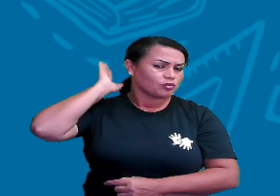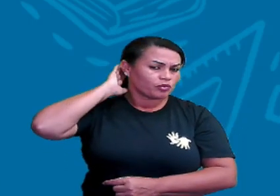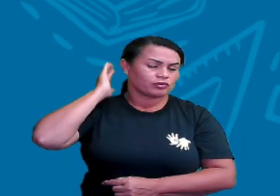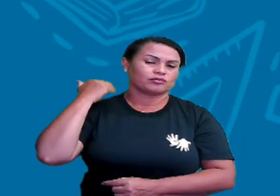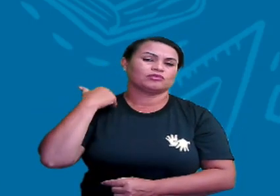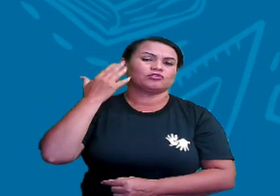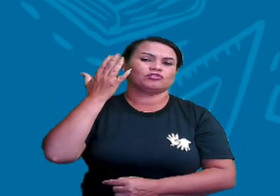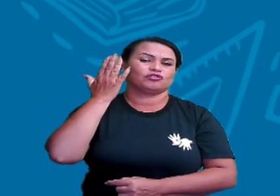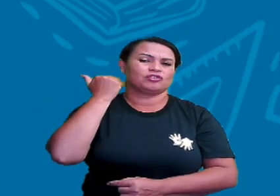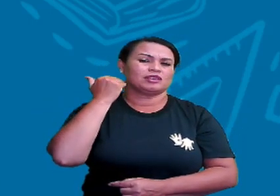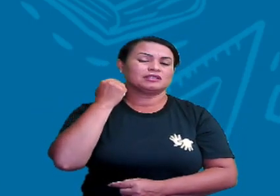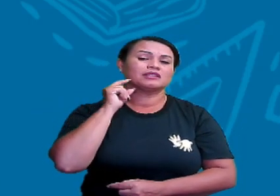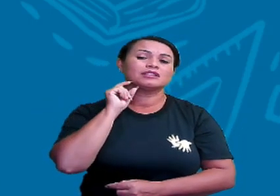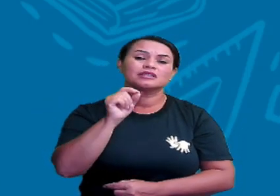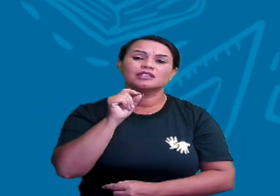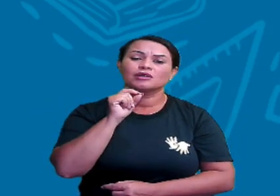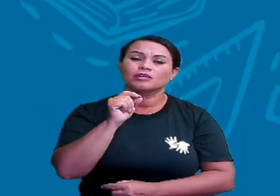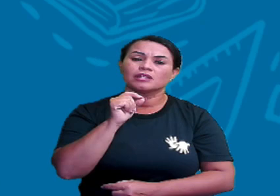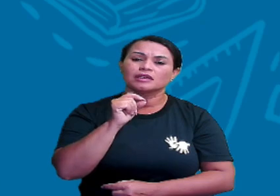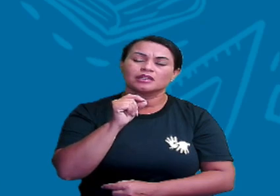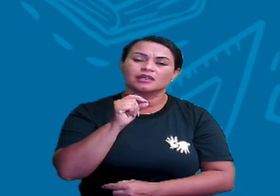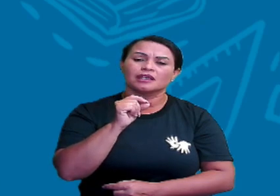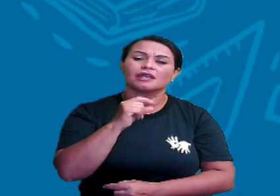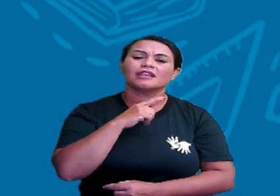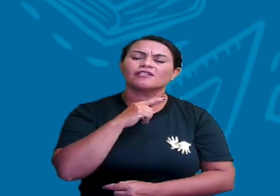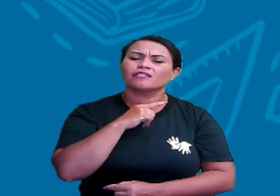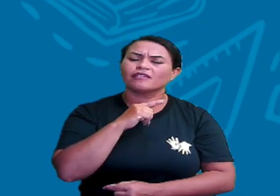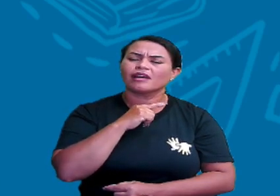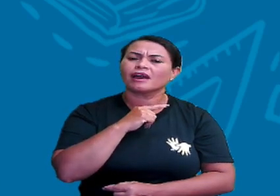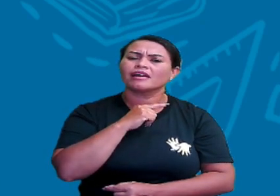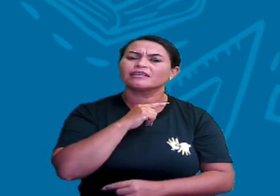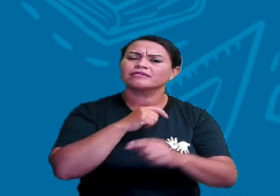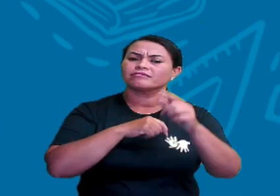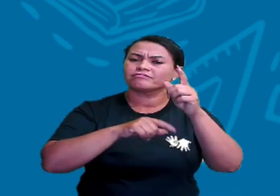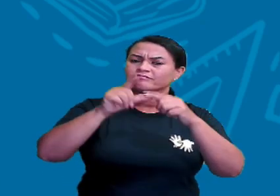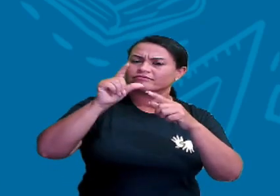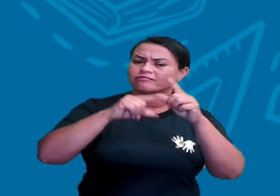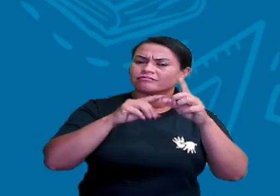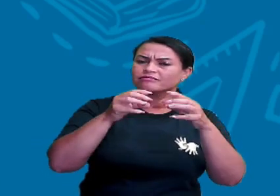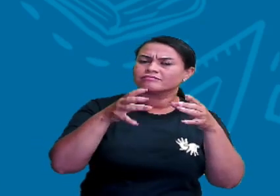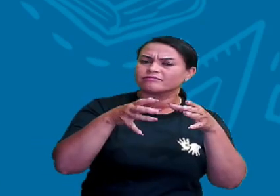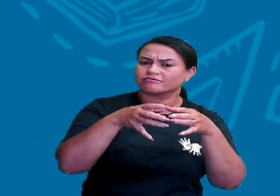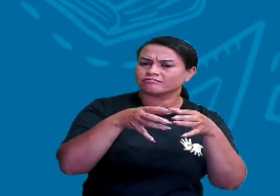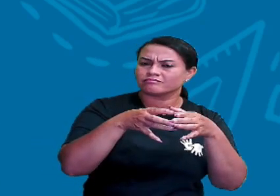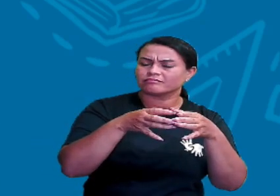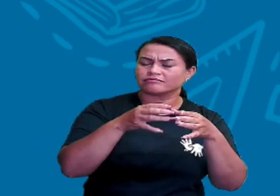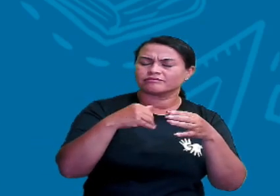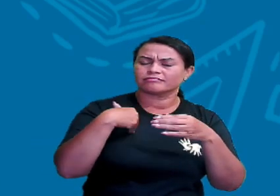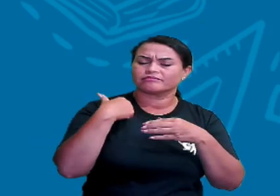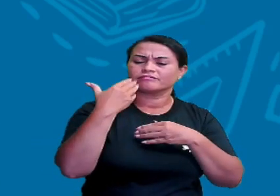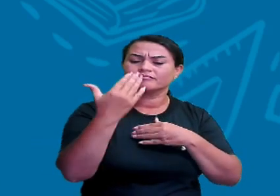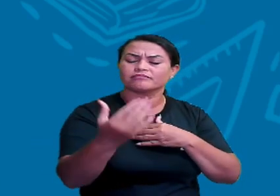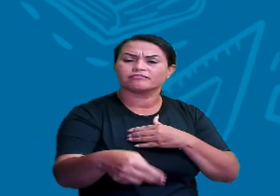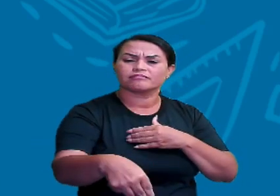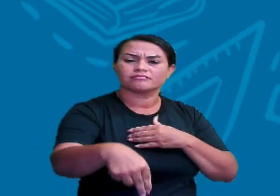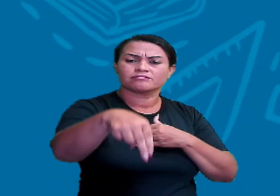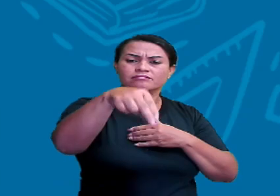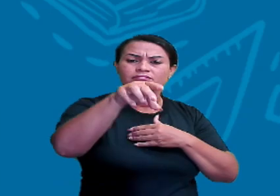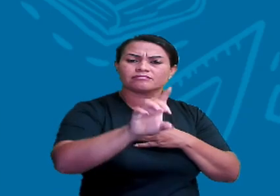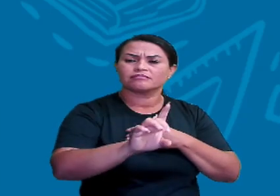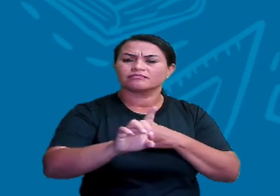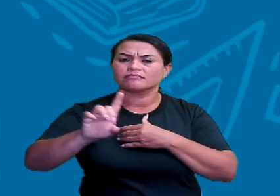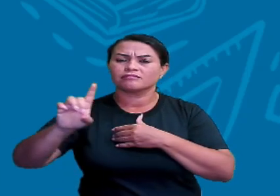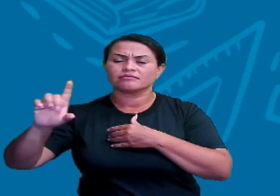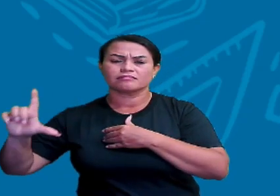viradas para a pontinha dessa estrela, né? Para o finalzinho dessa constelação. E aí a frente fica o Norte, a Direita o